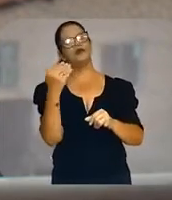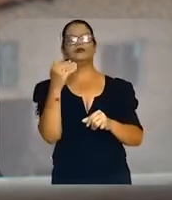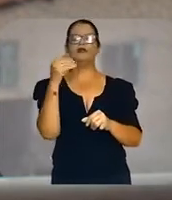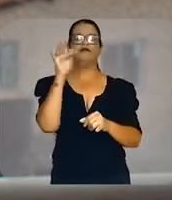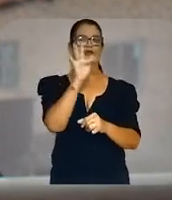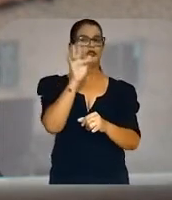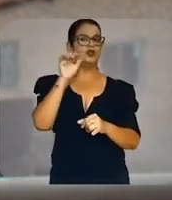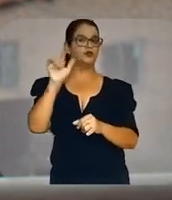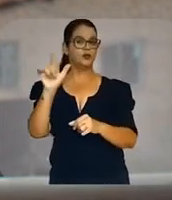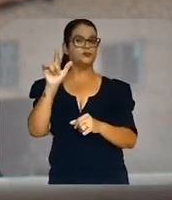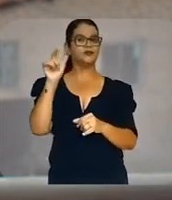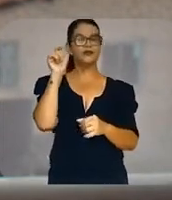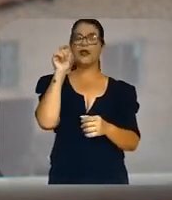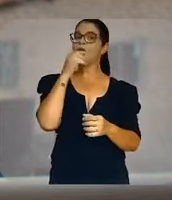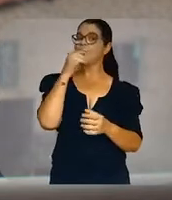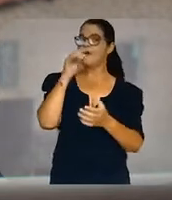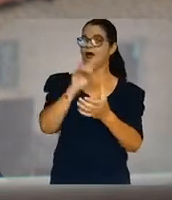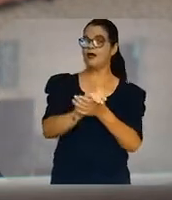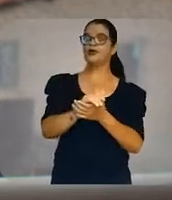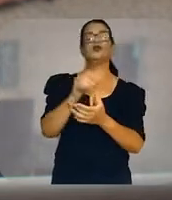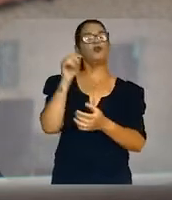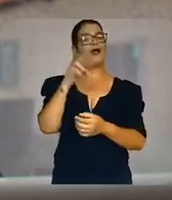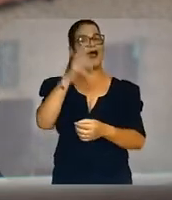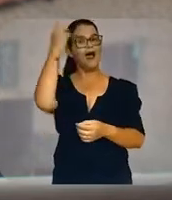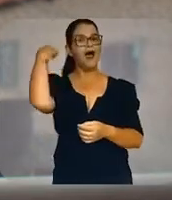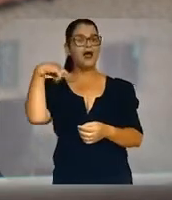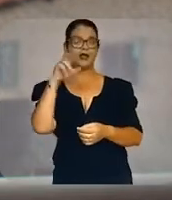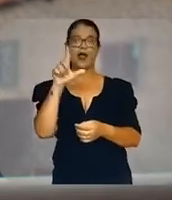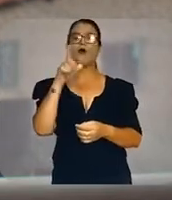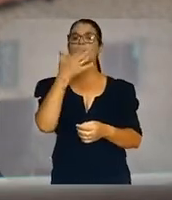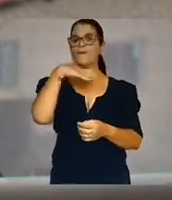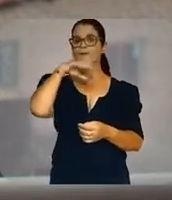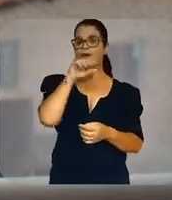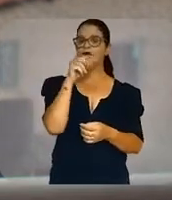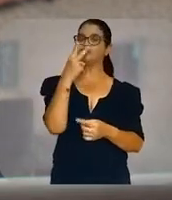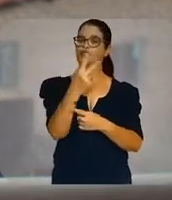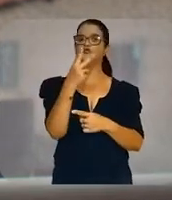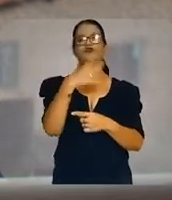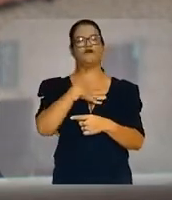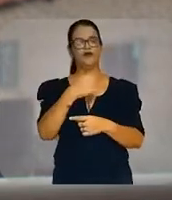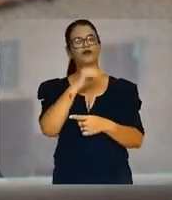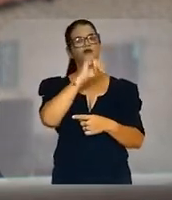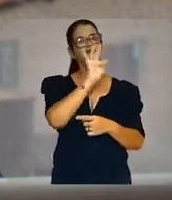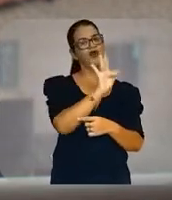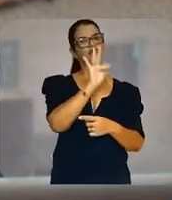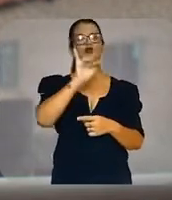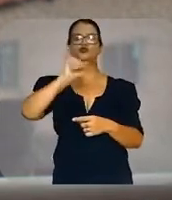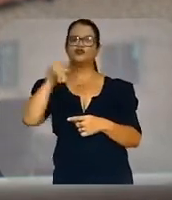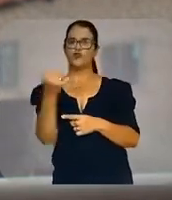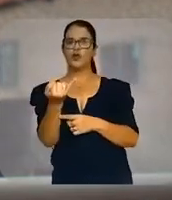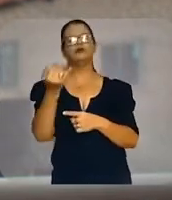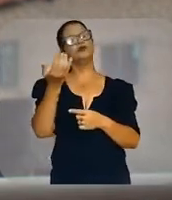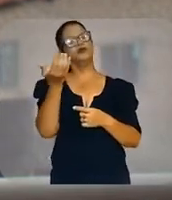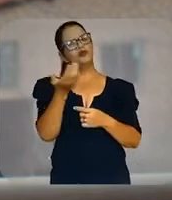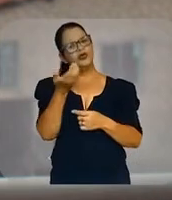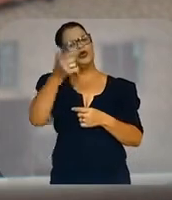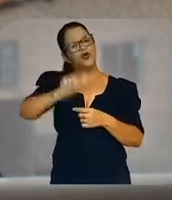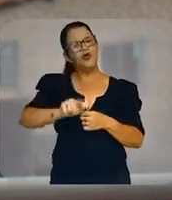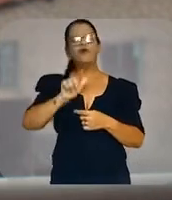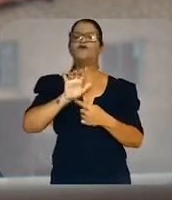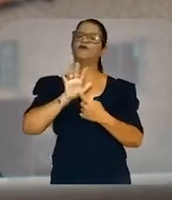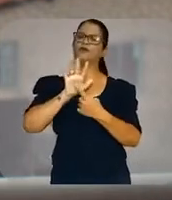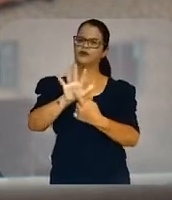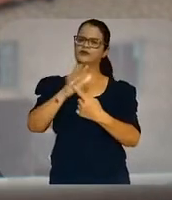Lucena, marido da candidata Raquel Lira e pai de seus dois filhos, Fernando e João. Quero aqui mais uma vez externar meus